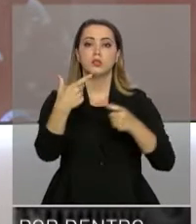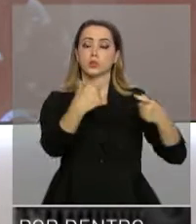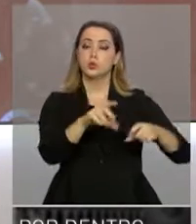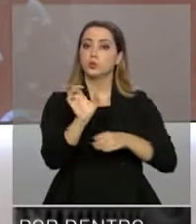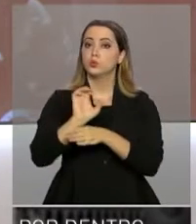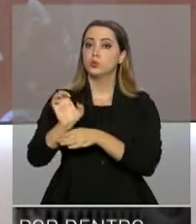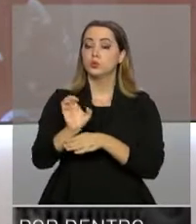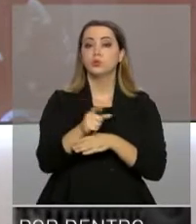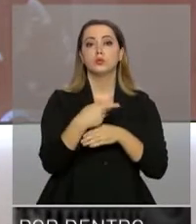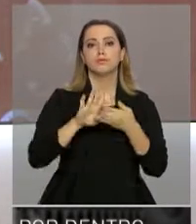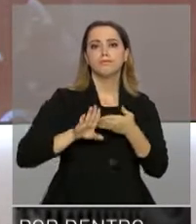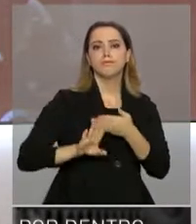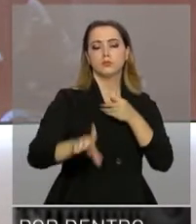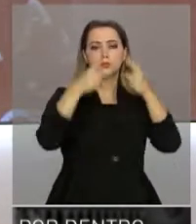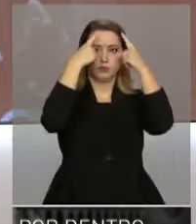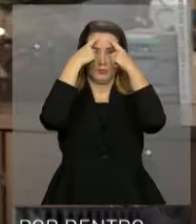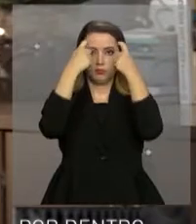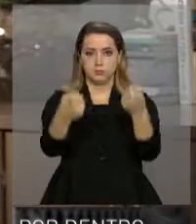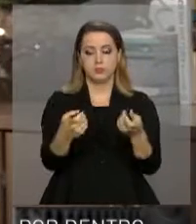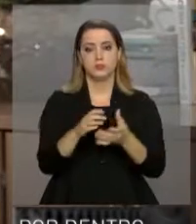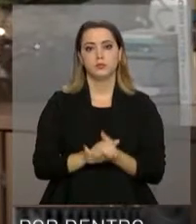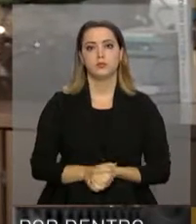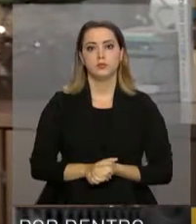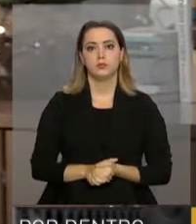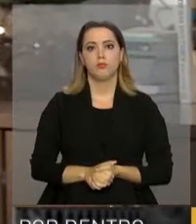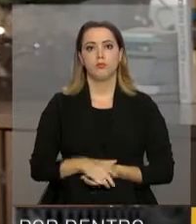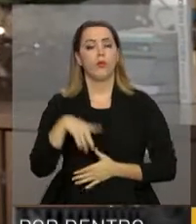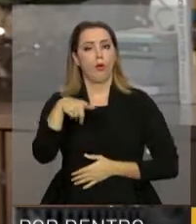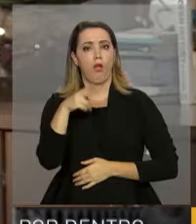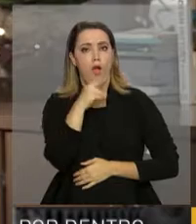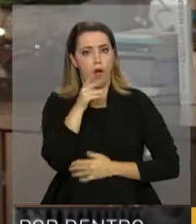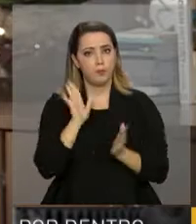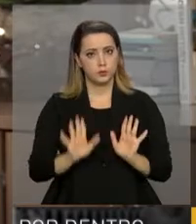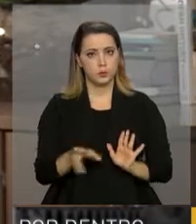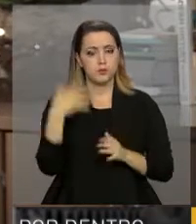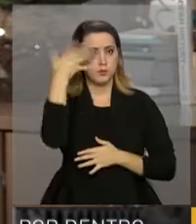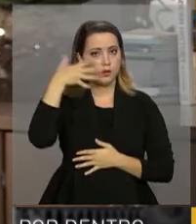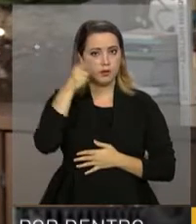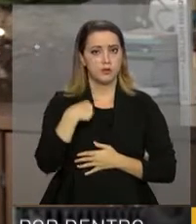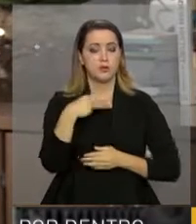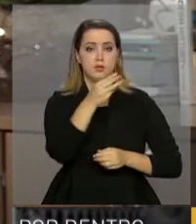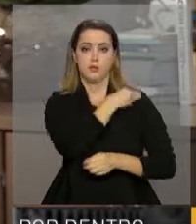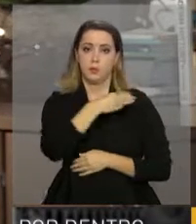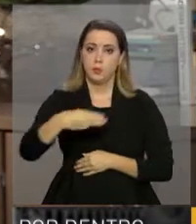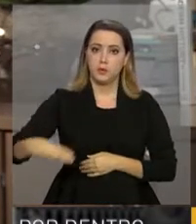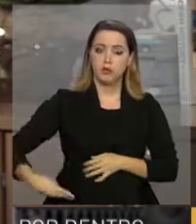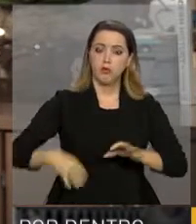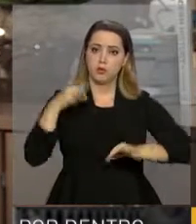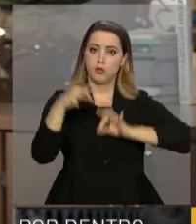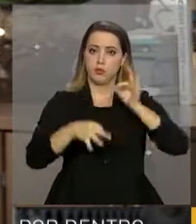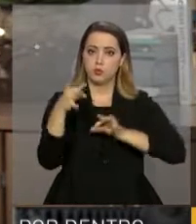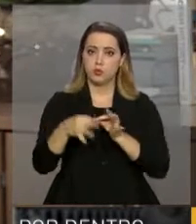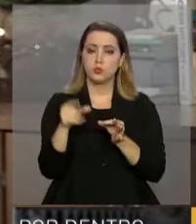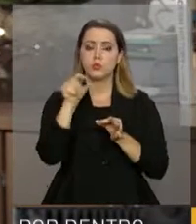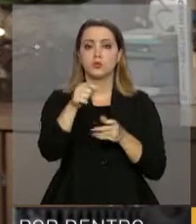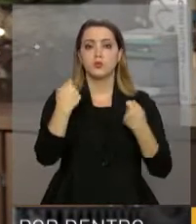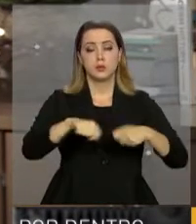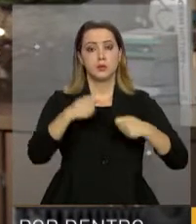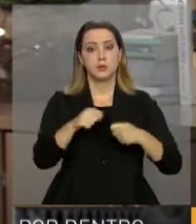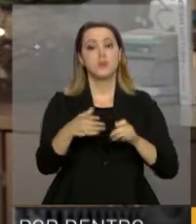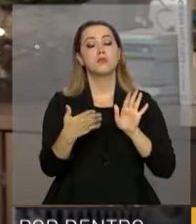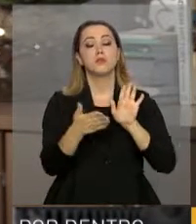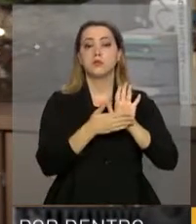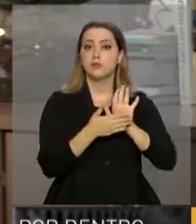estados contra a criminalidade. Bom, brevemente, o ministro da Justiça, Alexandre Moraes, ele deverá estar